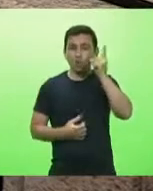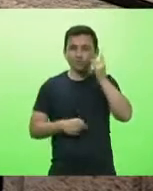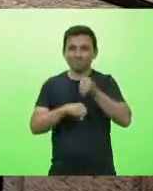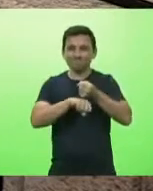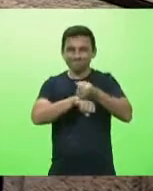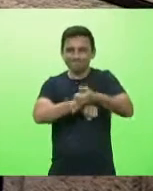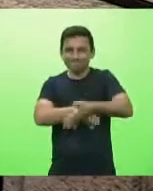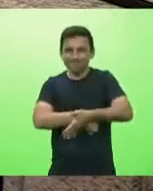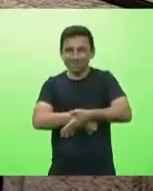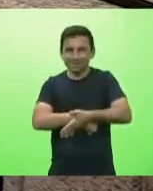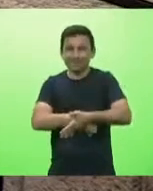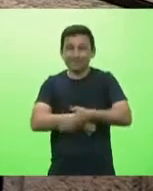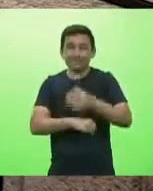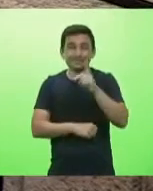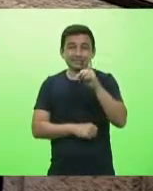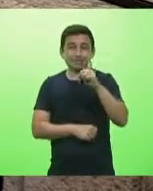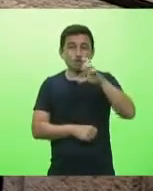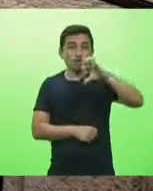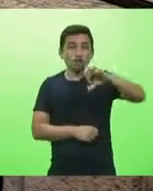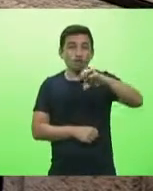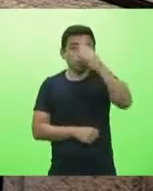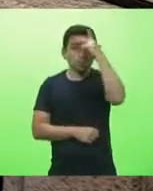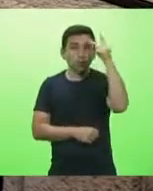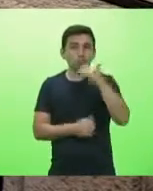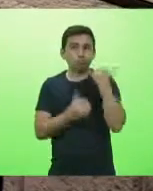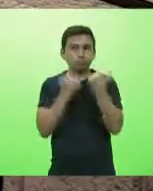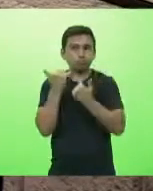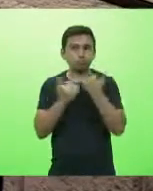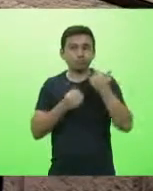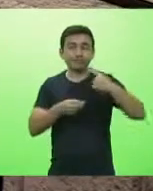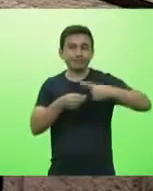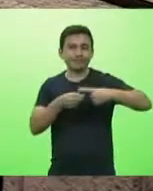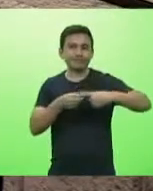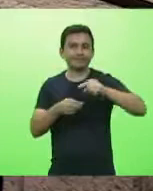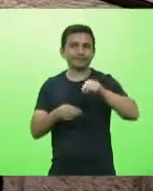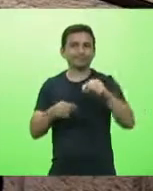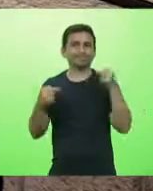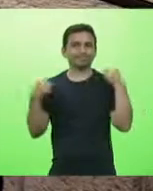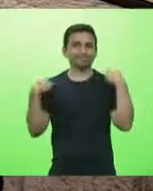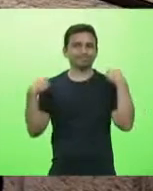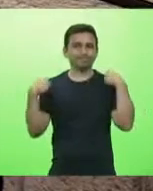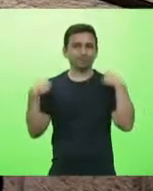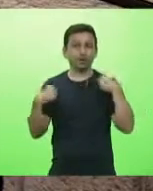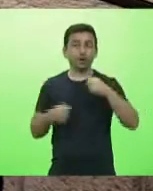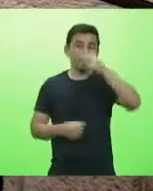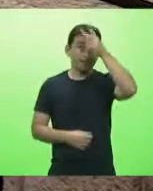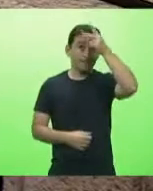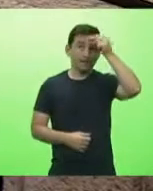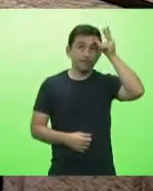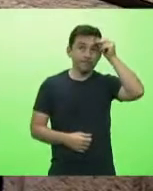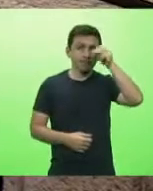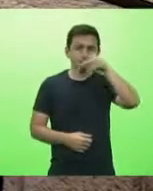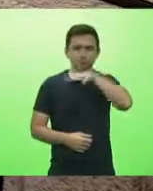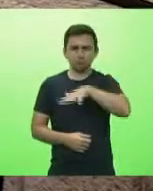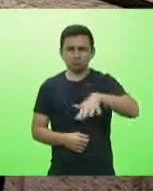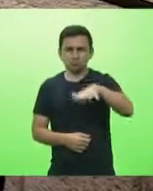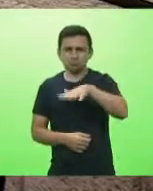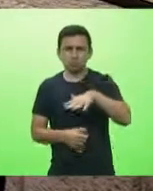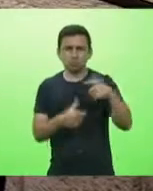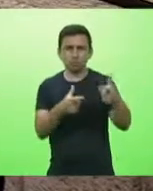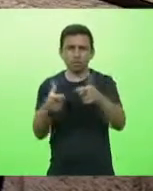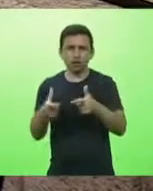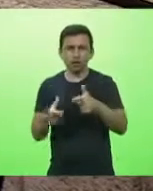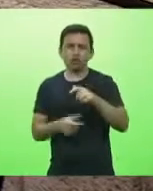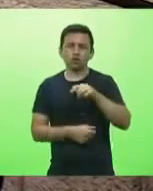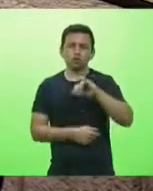noite de ontem 19 óbitos na cidade e o que os prefeitos estão pedindo tanto prefeito João